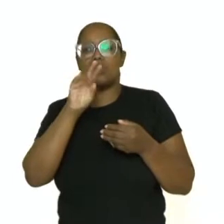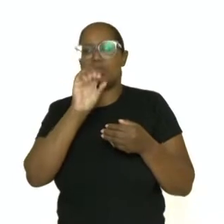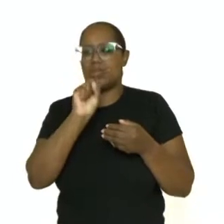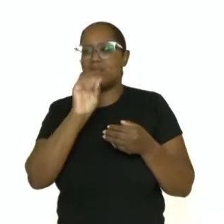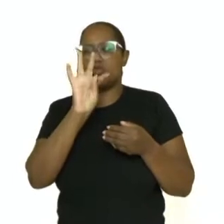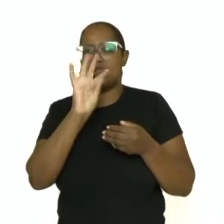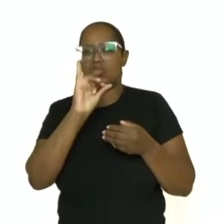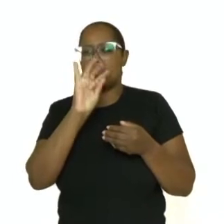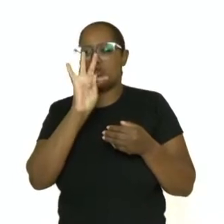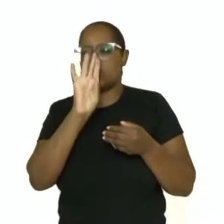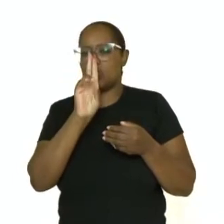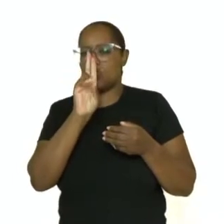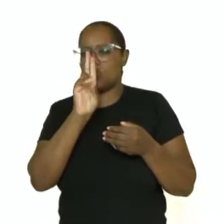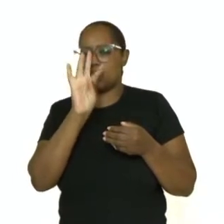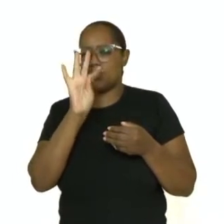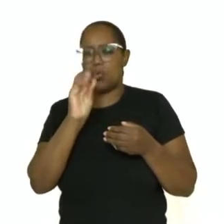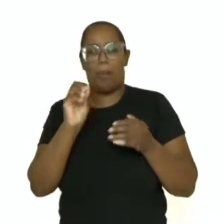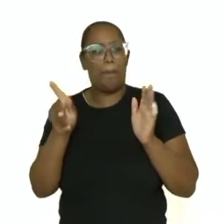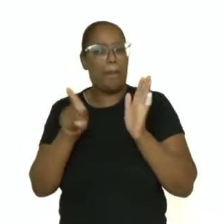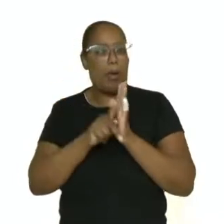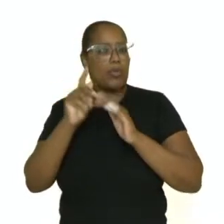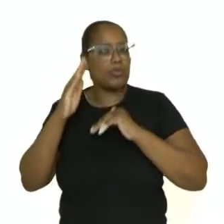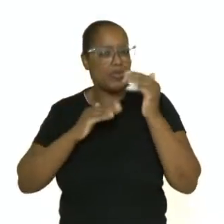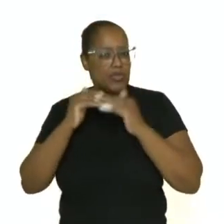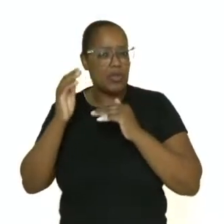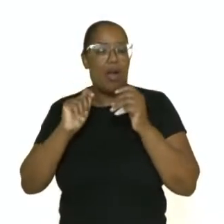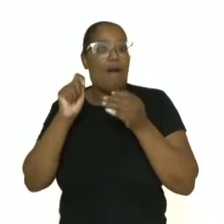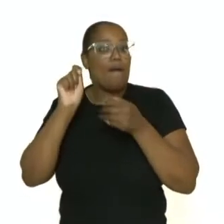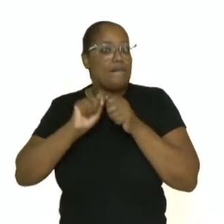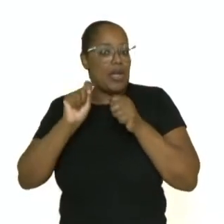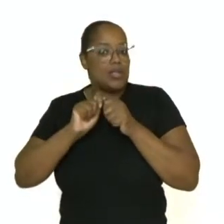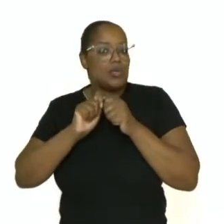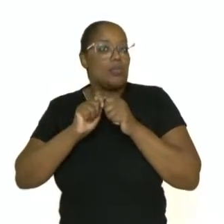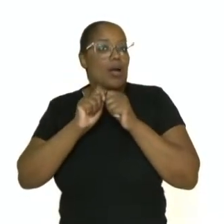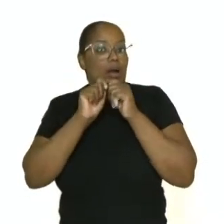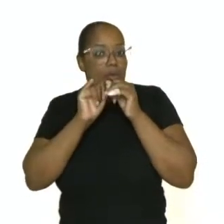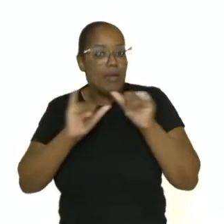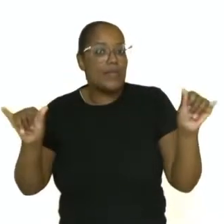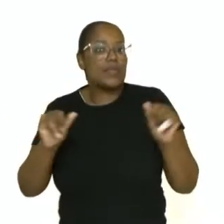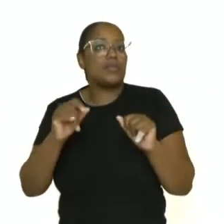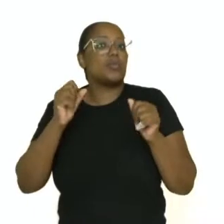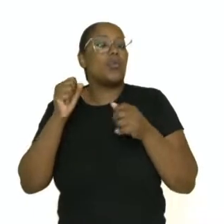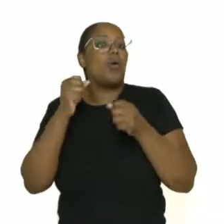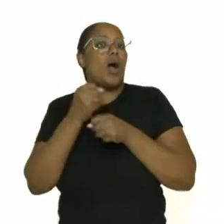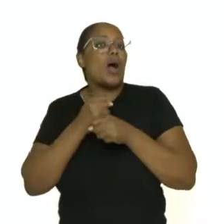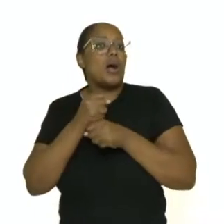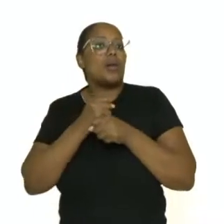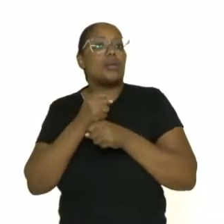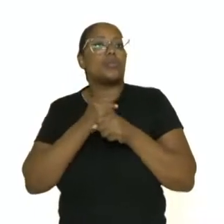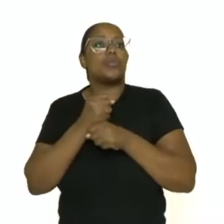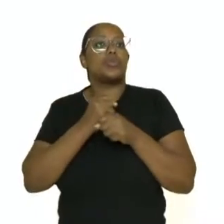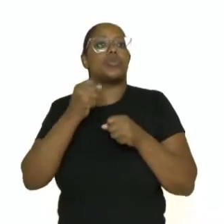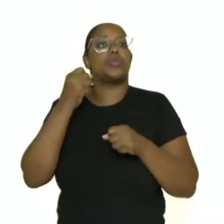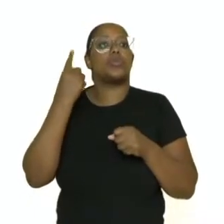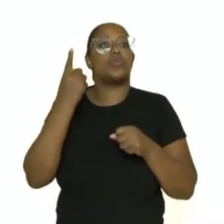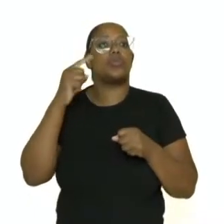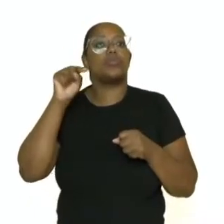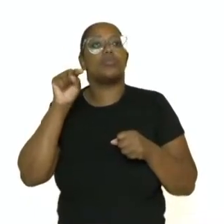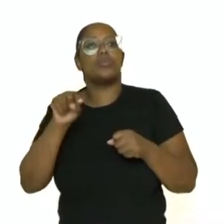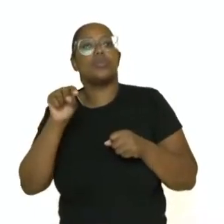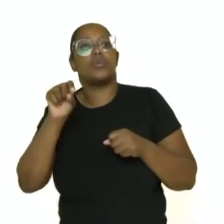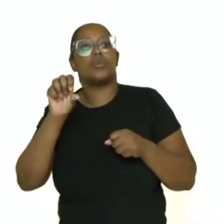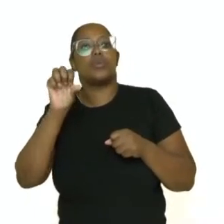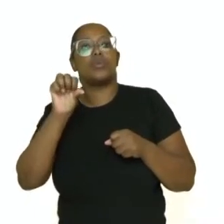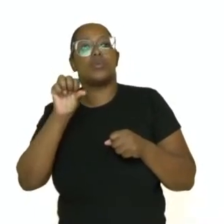Pesquisas Espaciais, em 1º de agosto, mostram mais de 6.800 incêndios na região